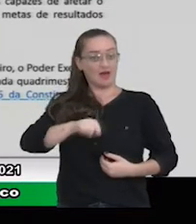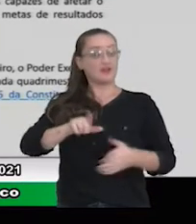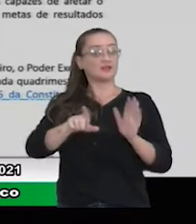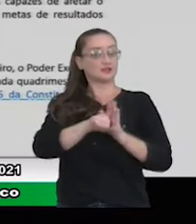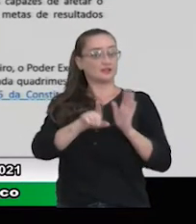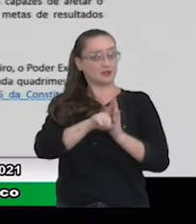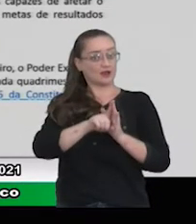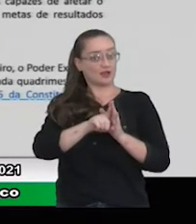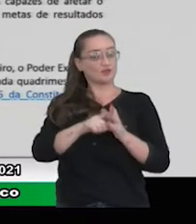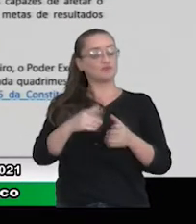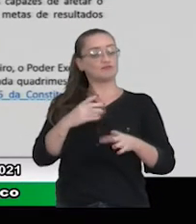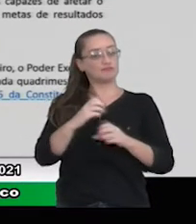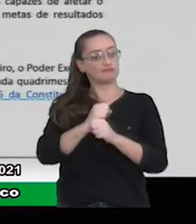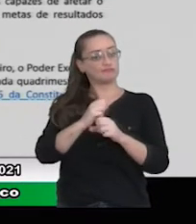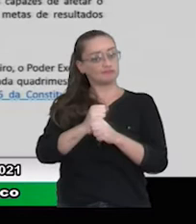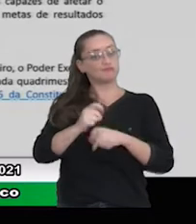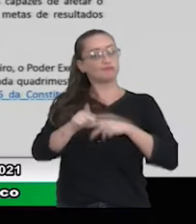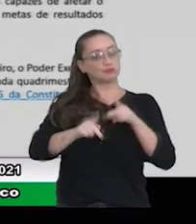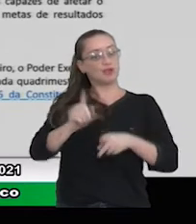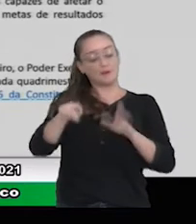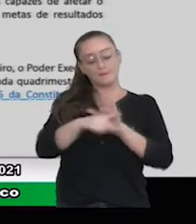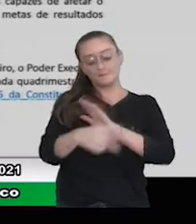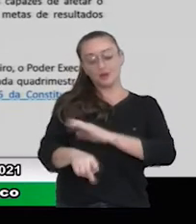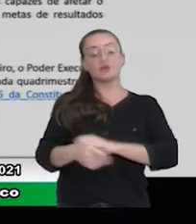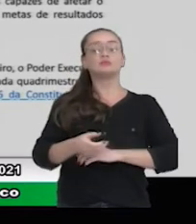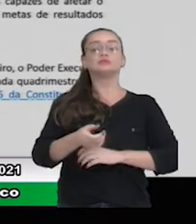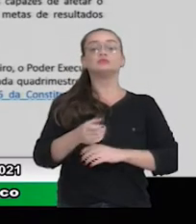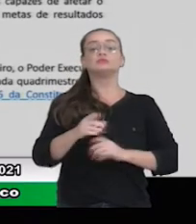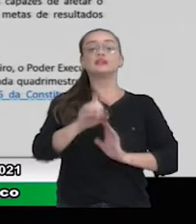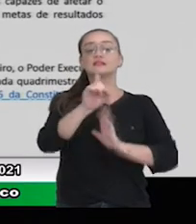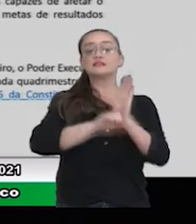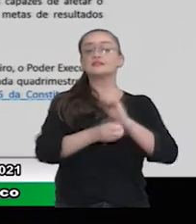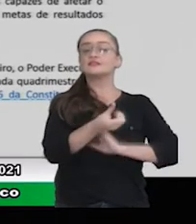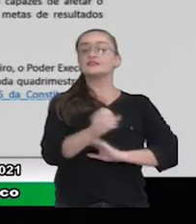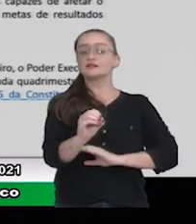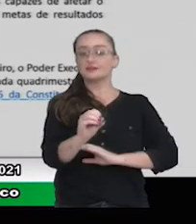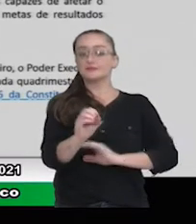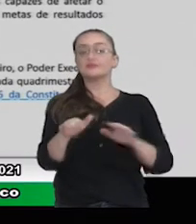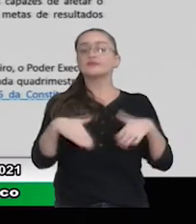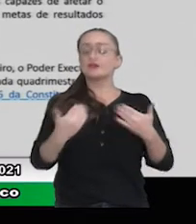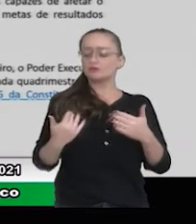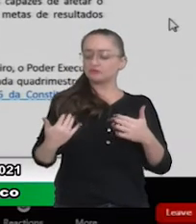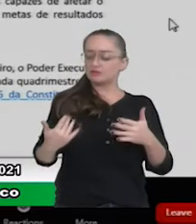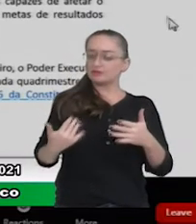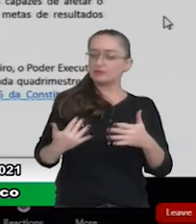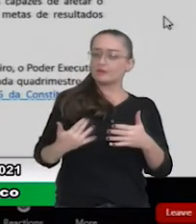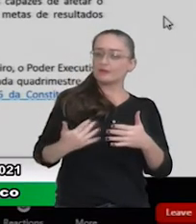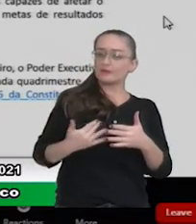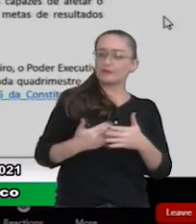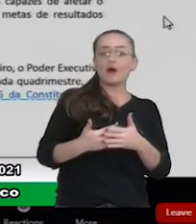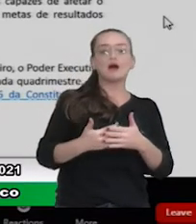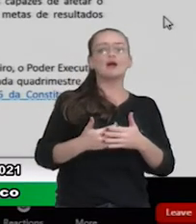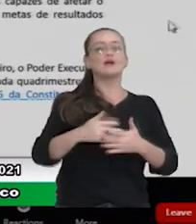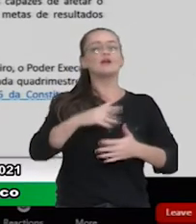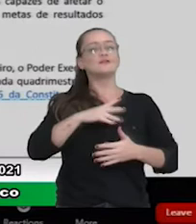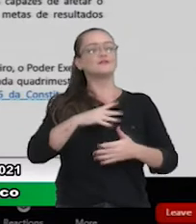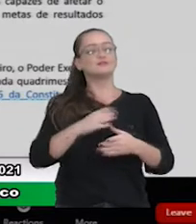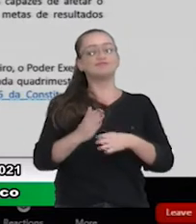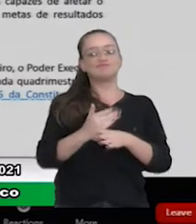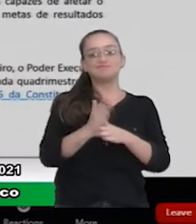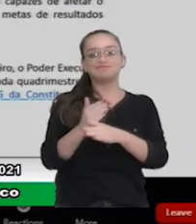contabilidade pública é uma lei da década de 60. Então, ao longo do caminho, os municípios foram se perdendo,